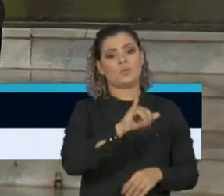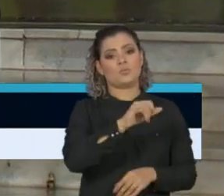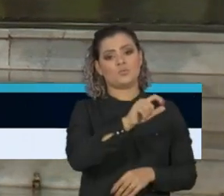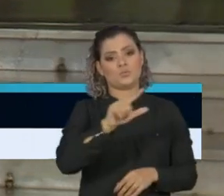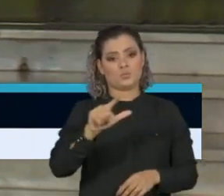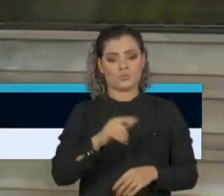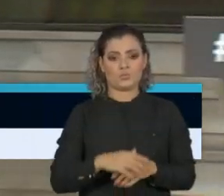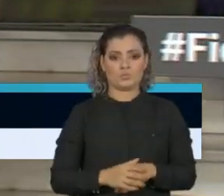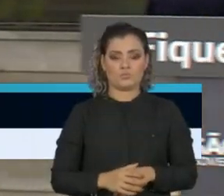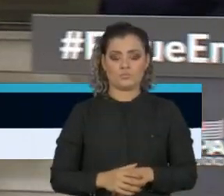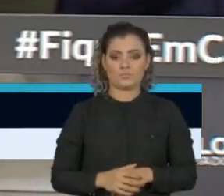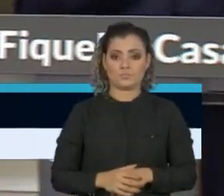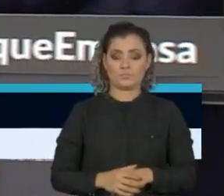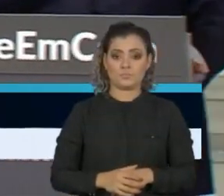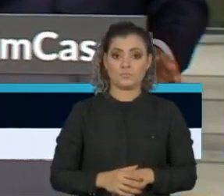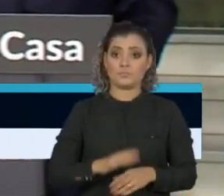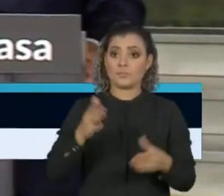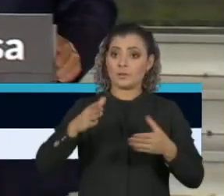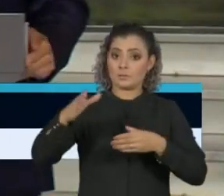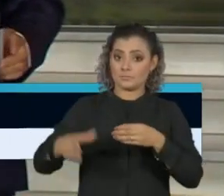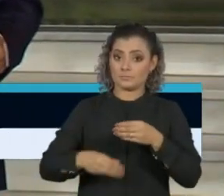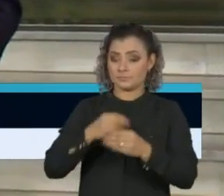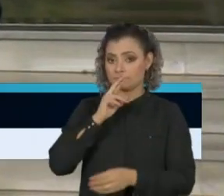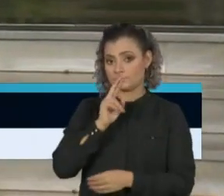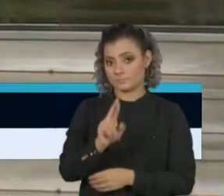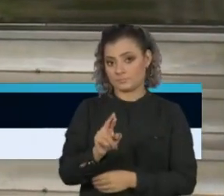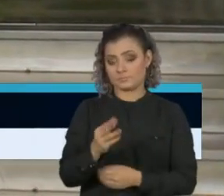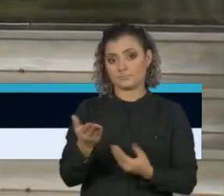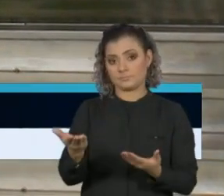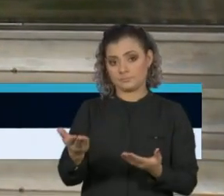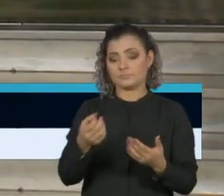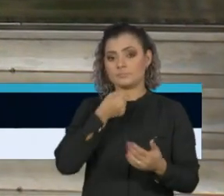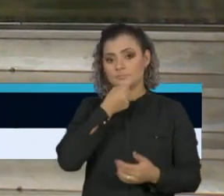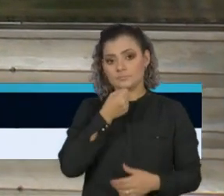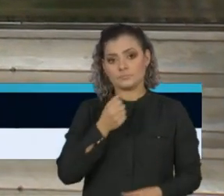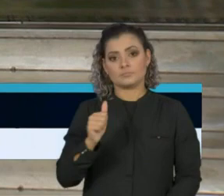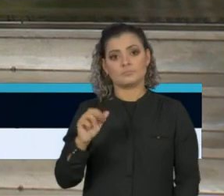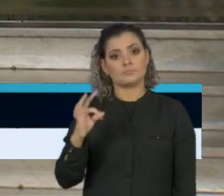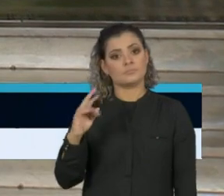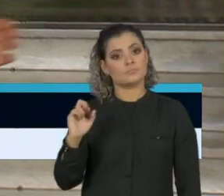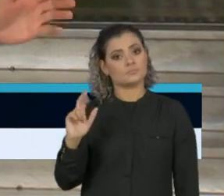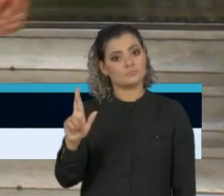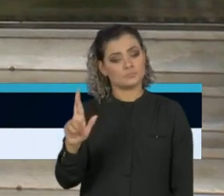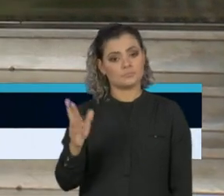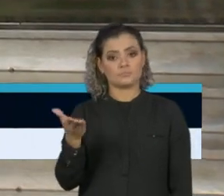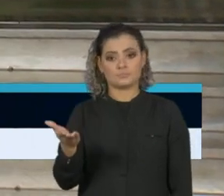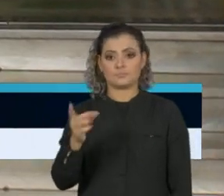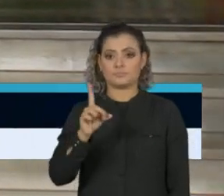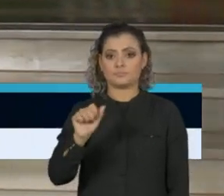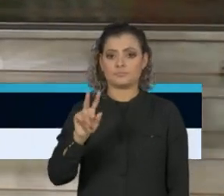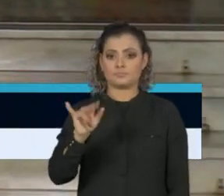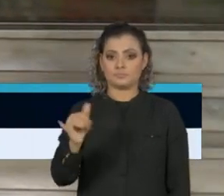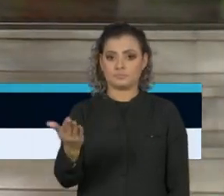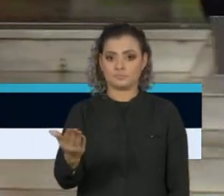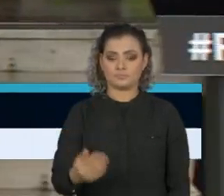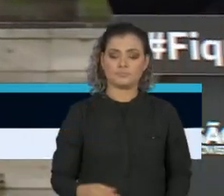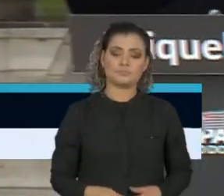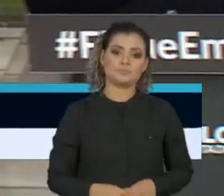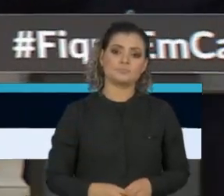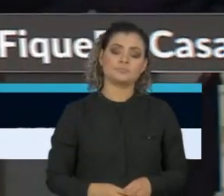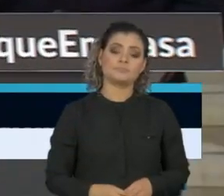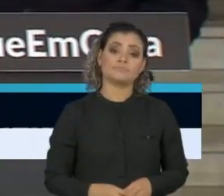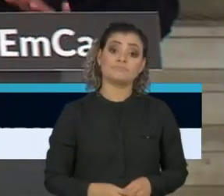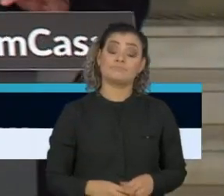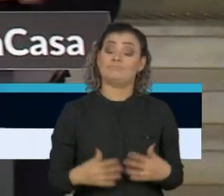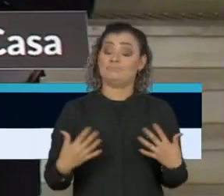Obrigado, doutor Guerma. Vamos agora, complementando a resposta à pergunta do jornalista Arthur Rodrigues, da Folha de São Paulo, doutor Davi Uip. Esse é o grande